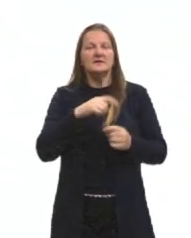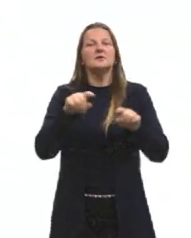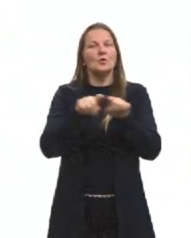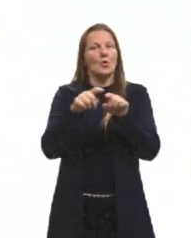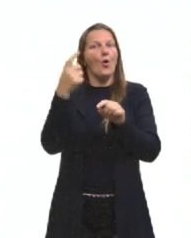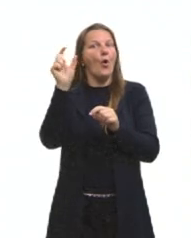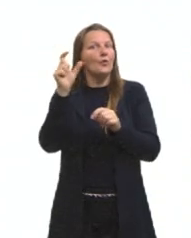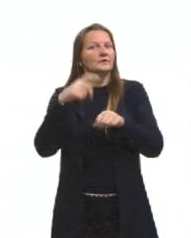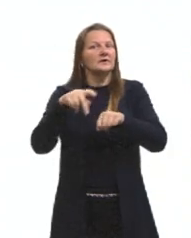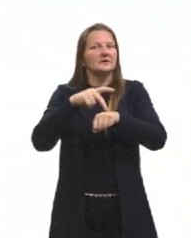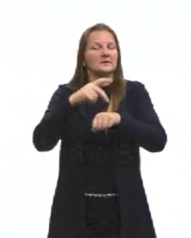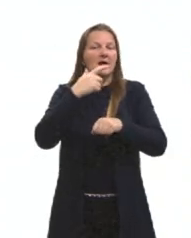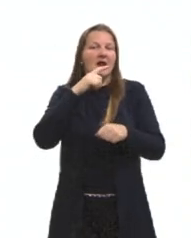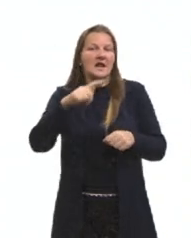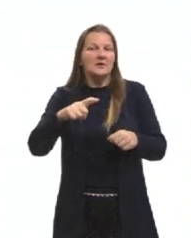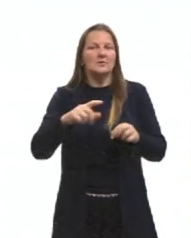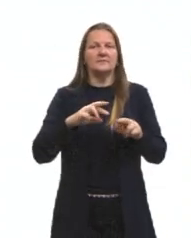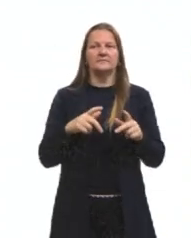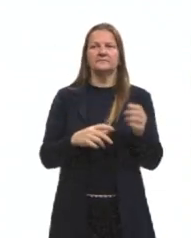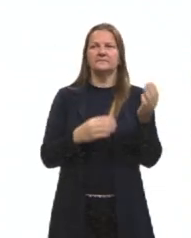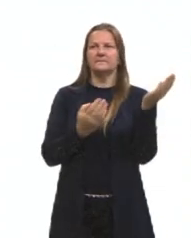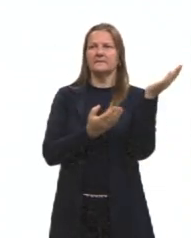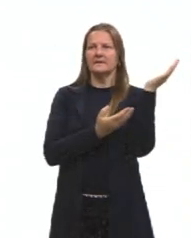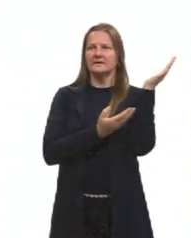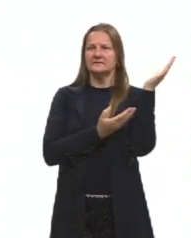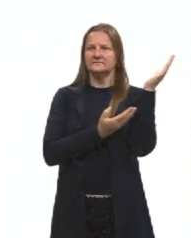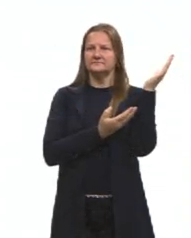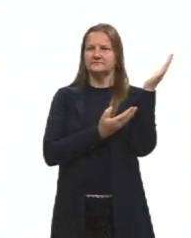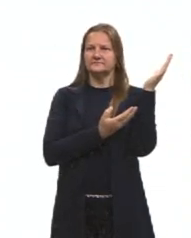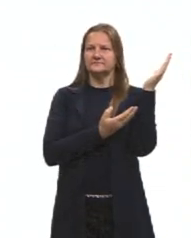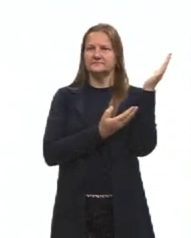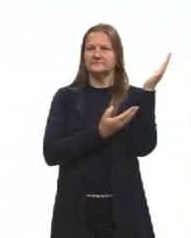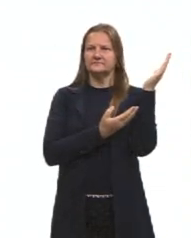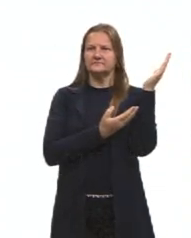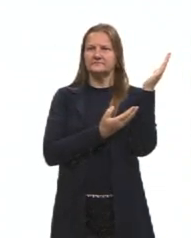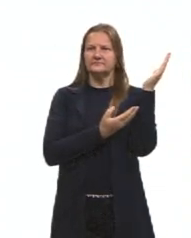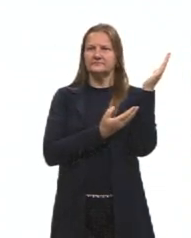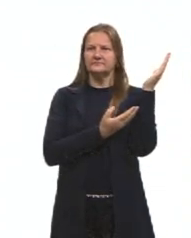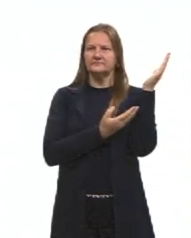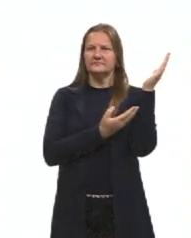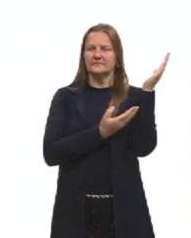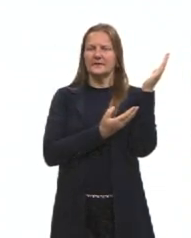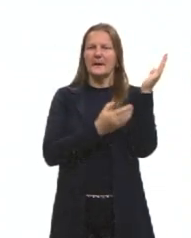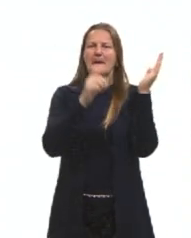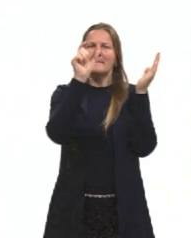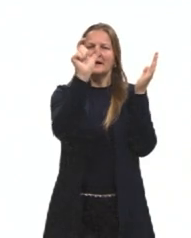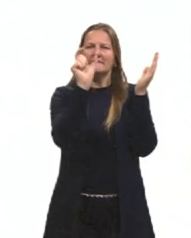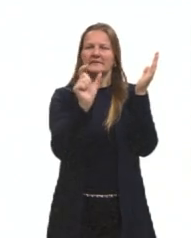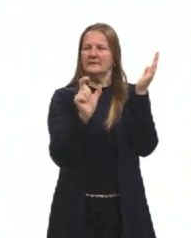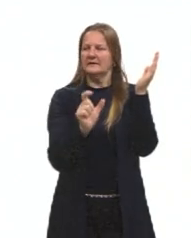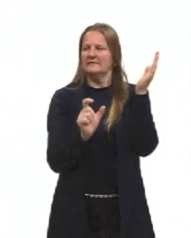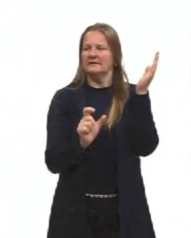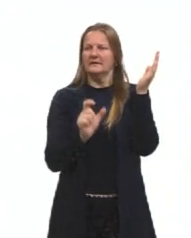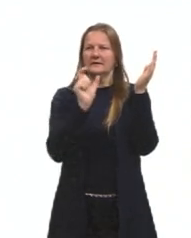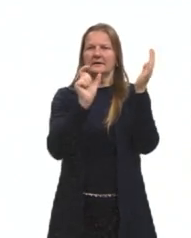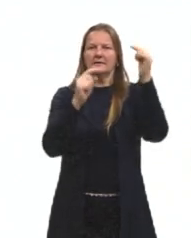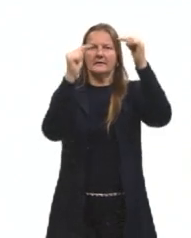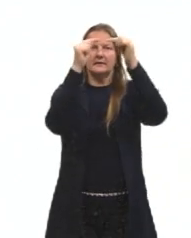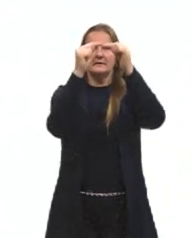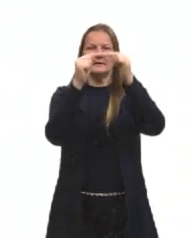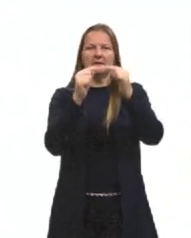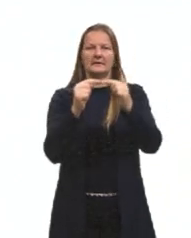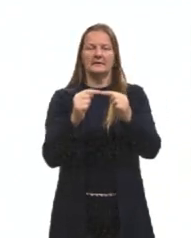também. Então, olha só, vocês têm brunch, approach, lunch, ferry boat, tem várias palavras. Ó, o savoir-faire,